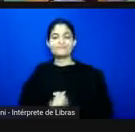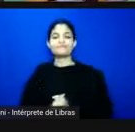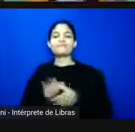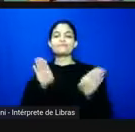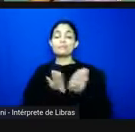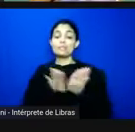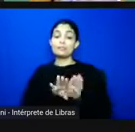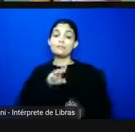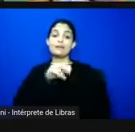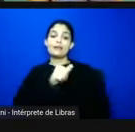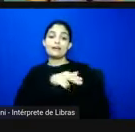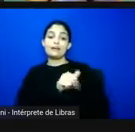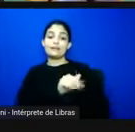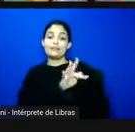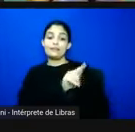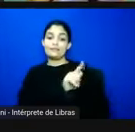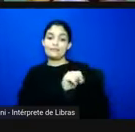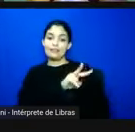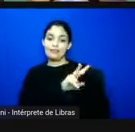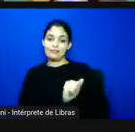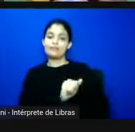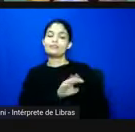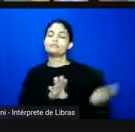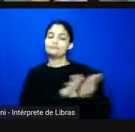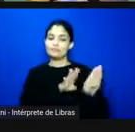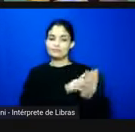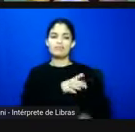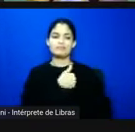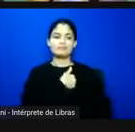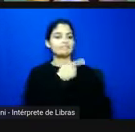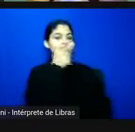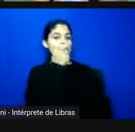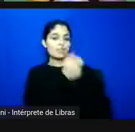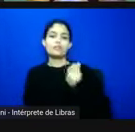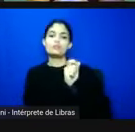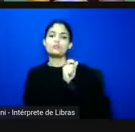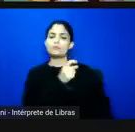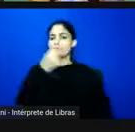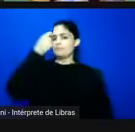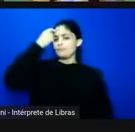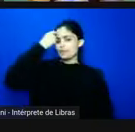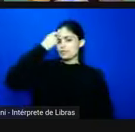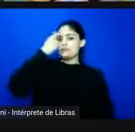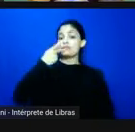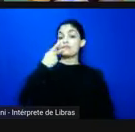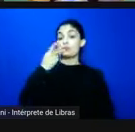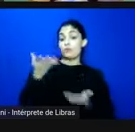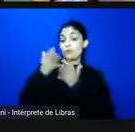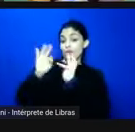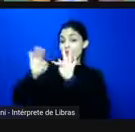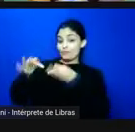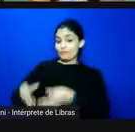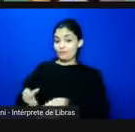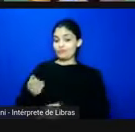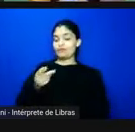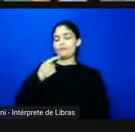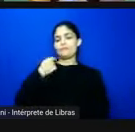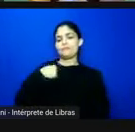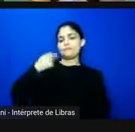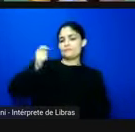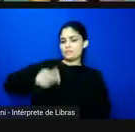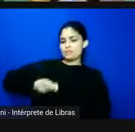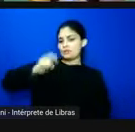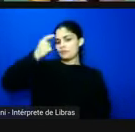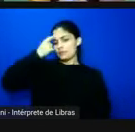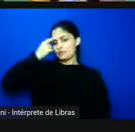nossa com relação a fala da profena Flávia né eu achei muito interessante também essa questão de pensar isso que tu comentou no final agora né de pensar